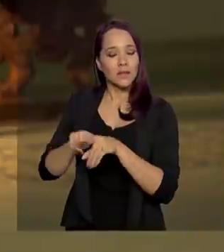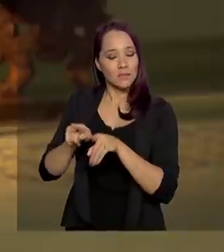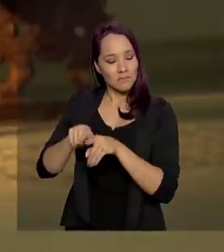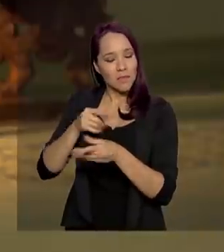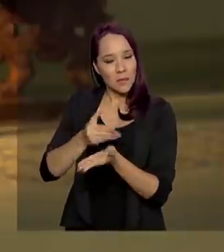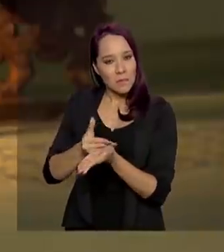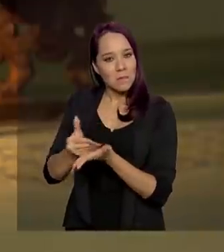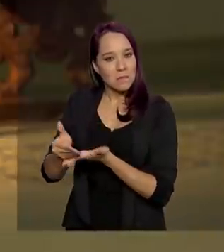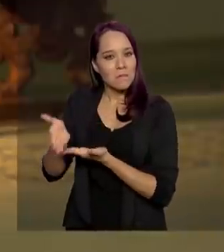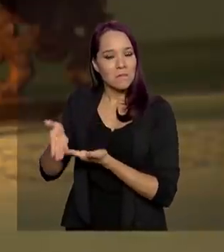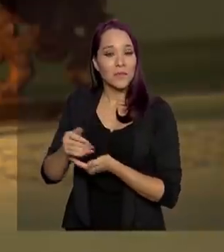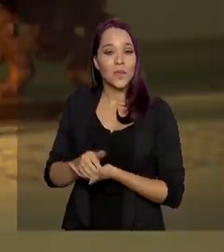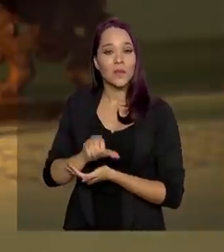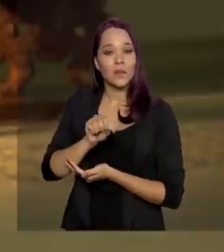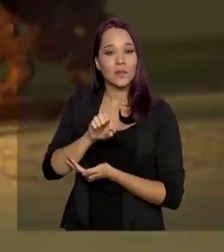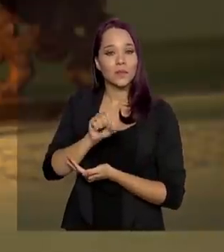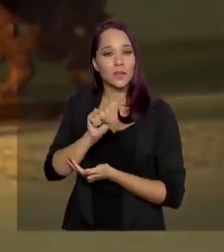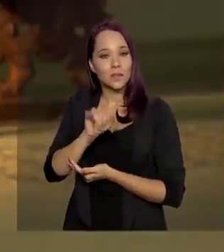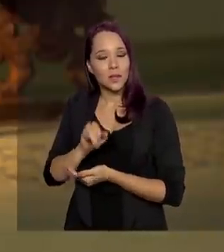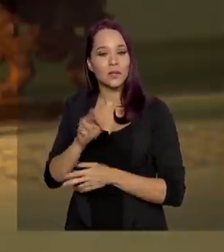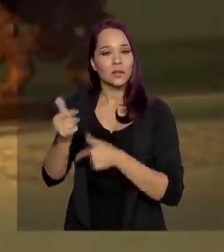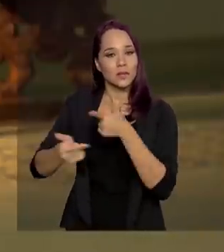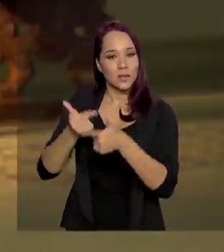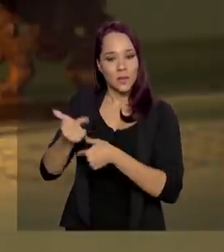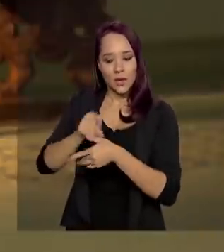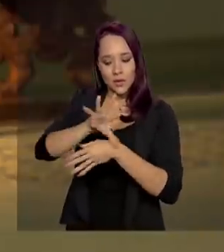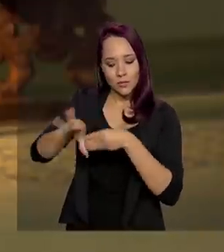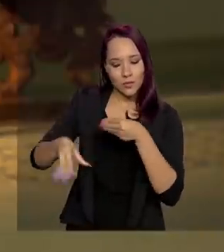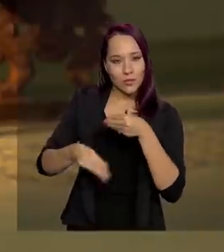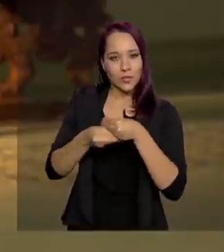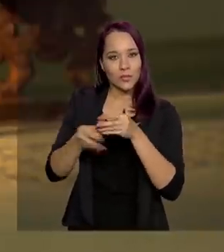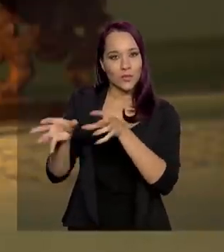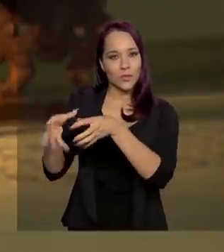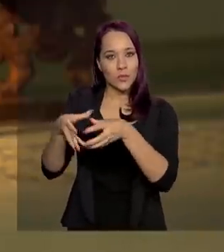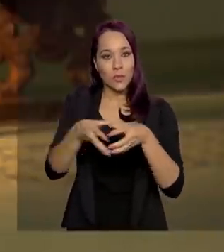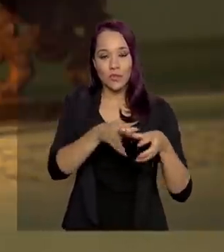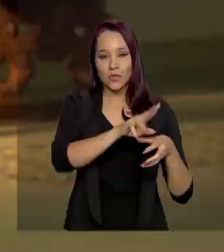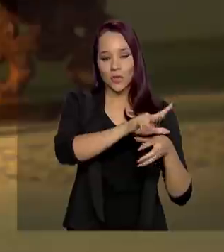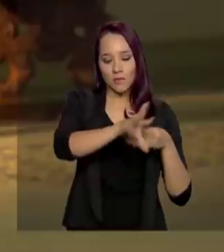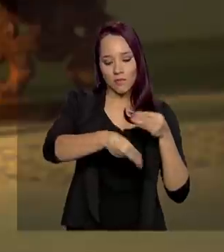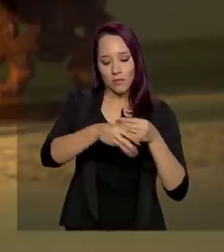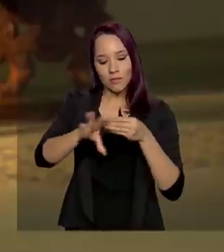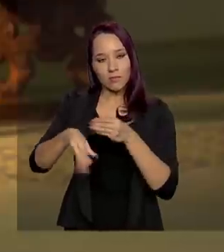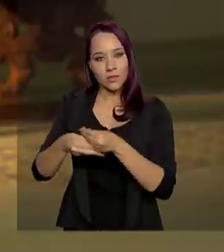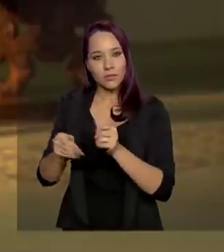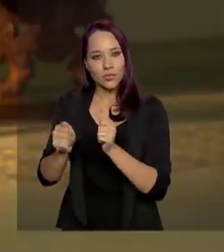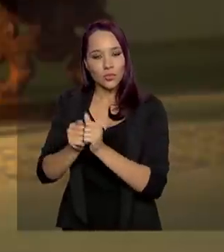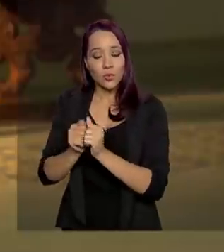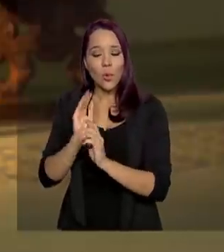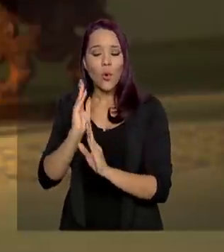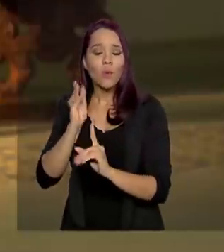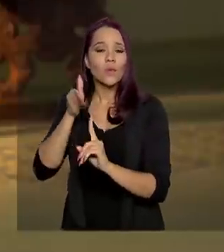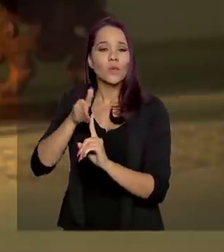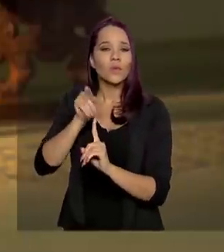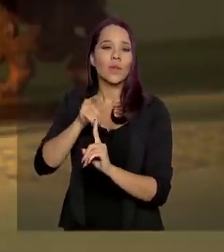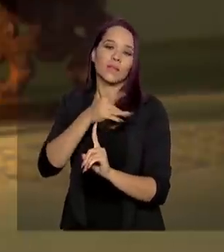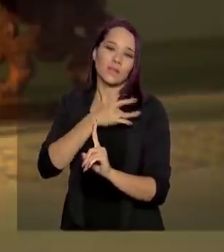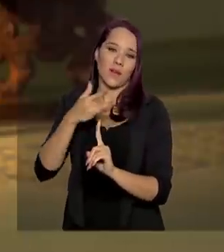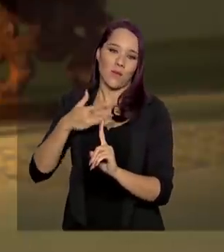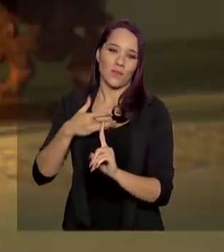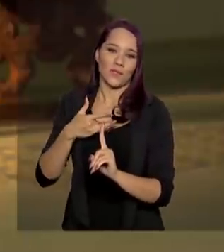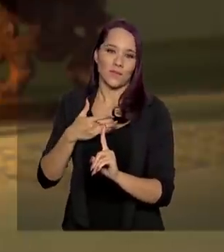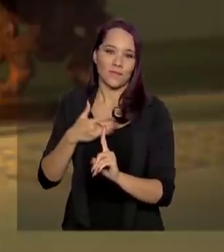iniciativa. Então, a CESAI, ela vem trabalhando, integrando essas equipes. Como eu falei para você, o nosso objetivo final é a saúde mesmo, é o